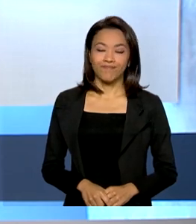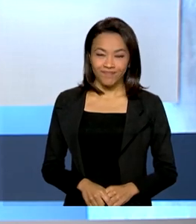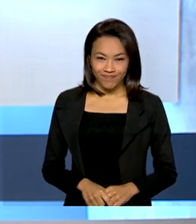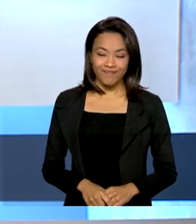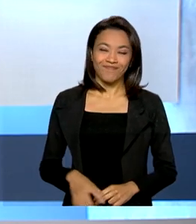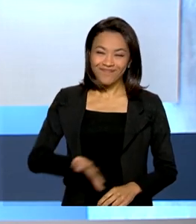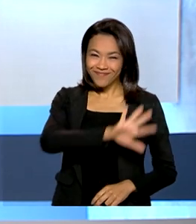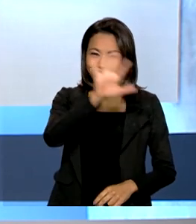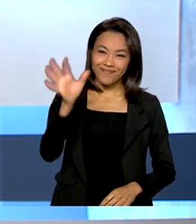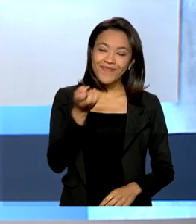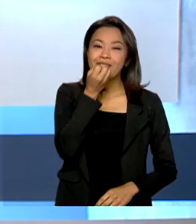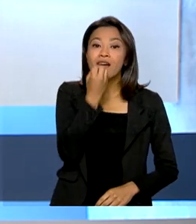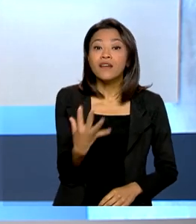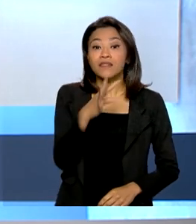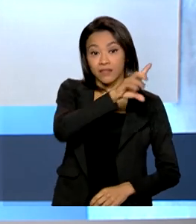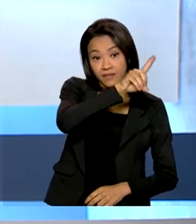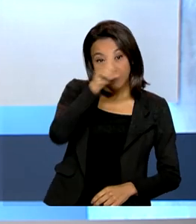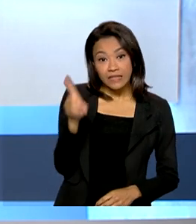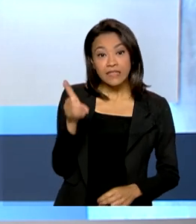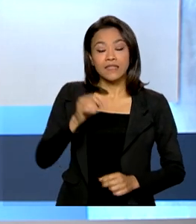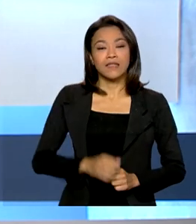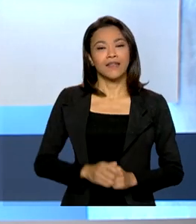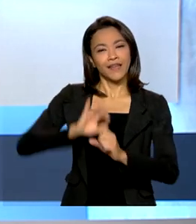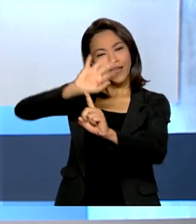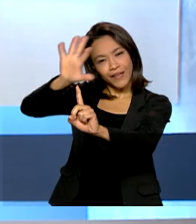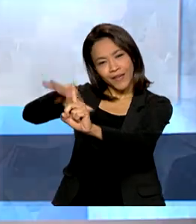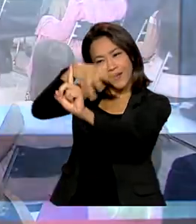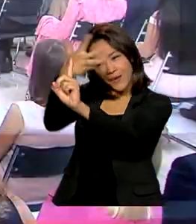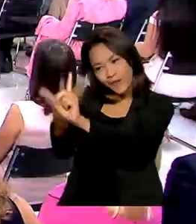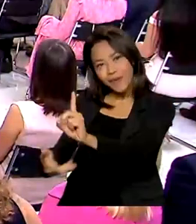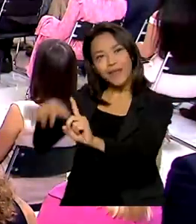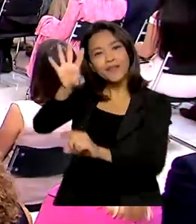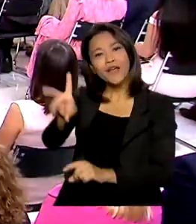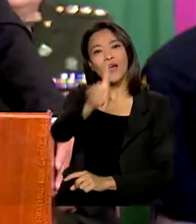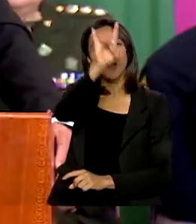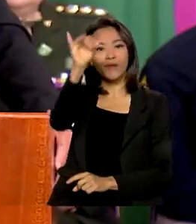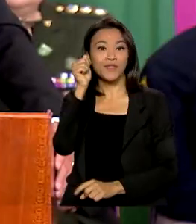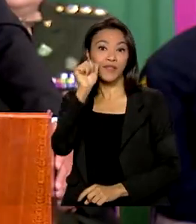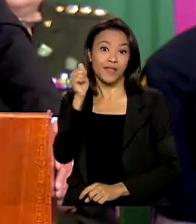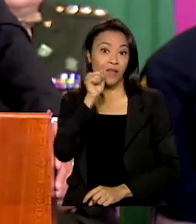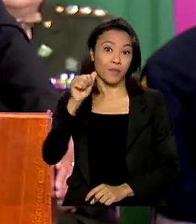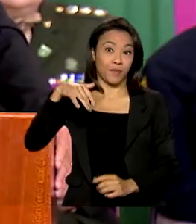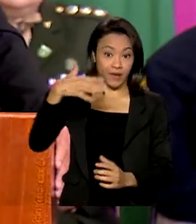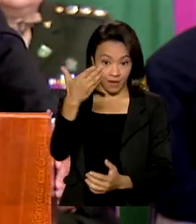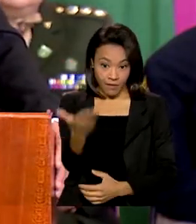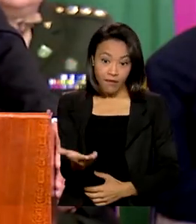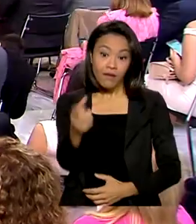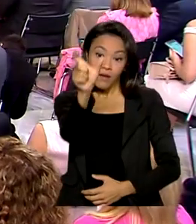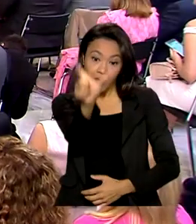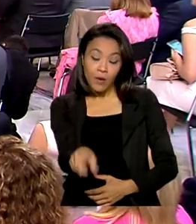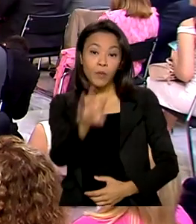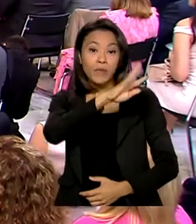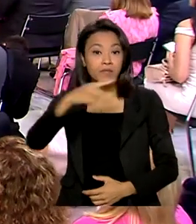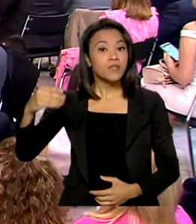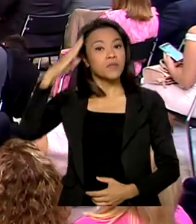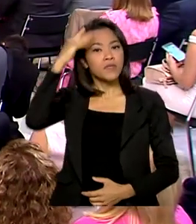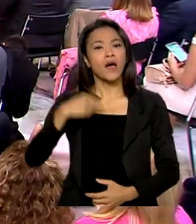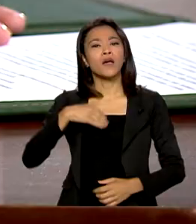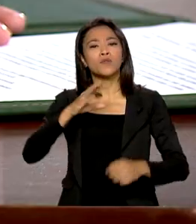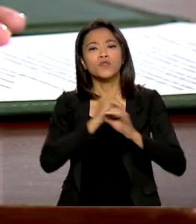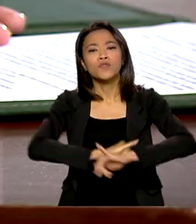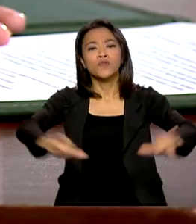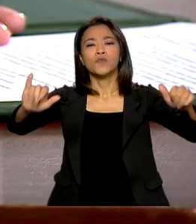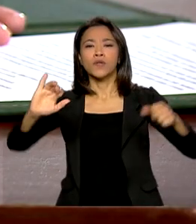Olá, bom dia! Em homenagem ao Dia da Mulher Presidente, Jair Bolsonaro lança iniciativas para